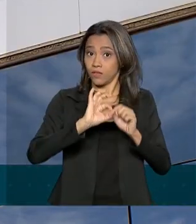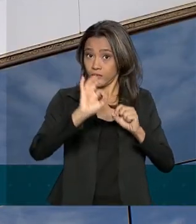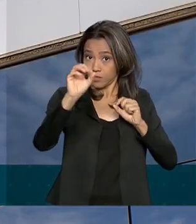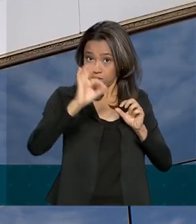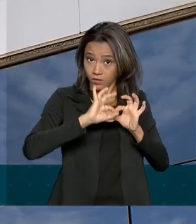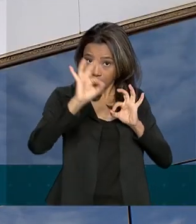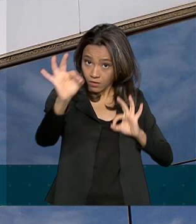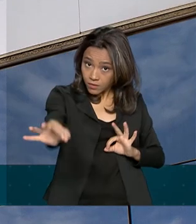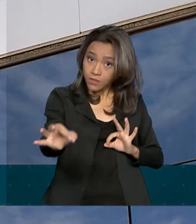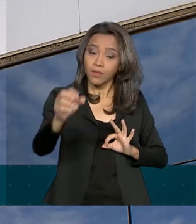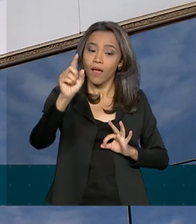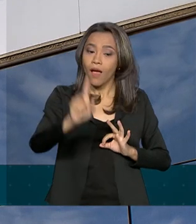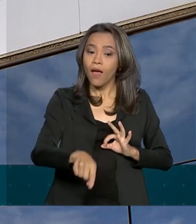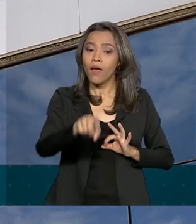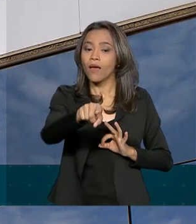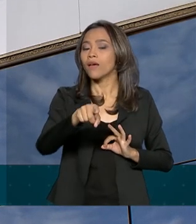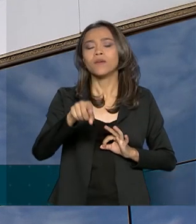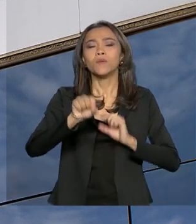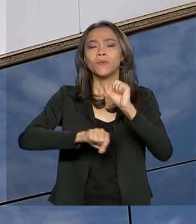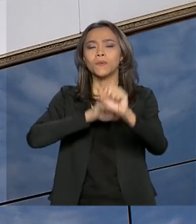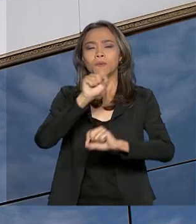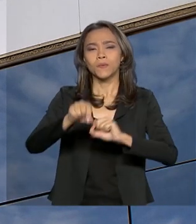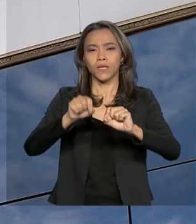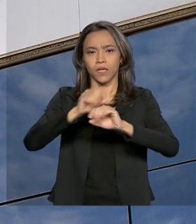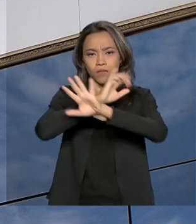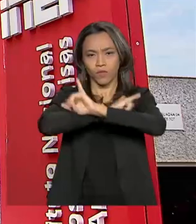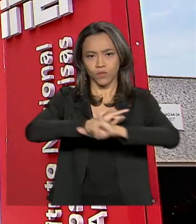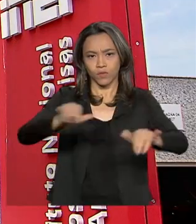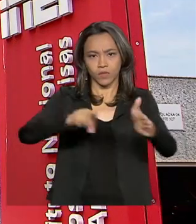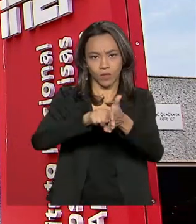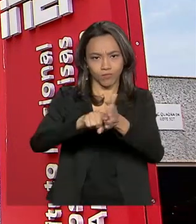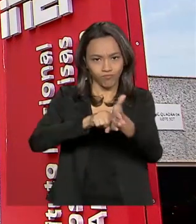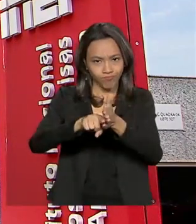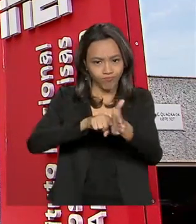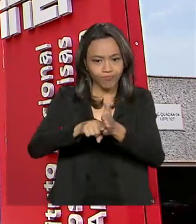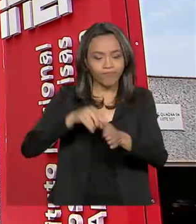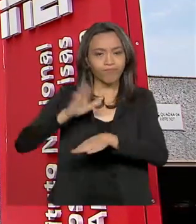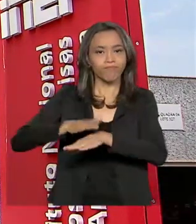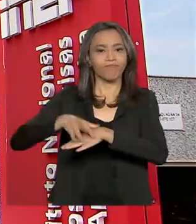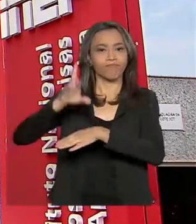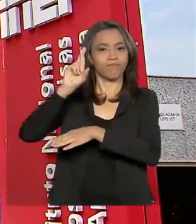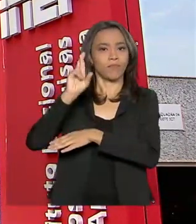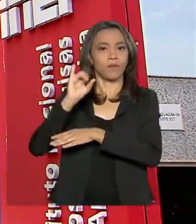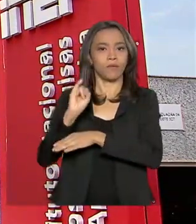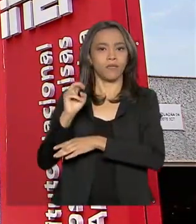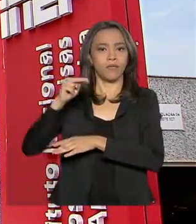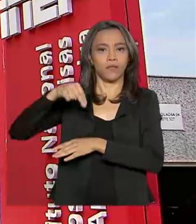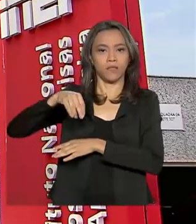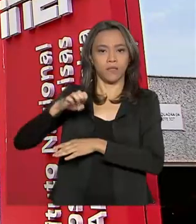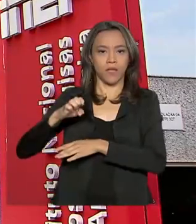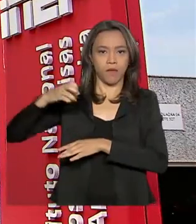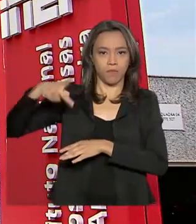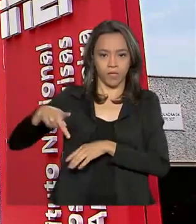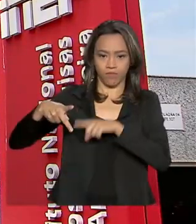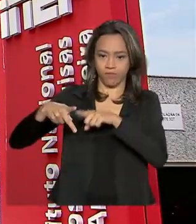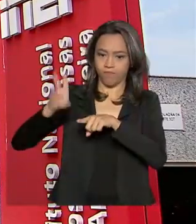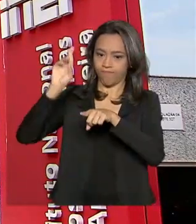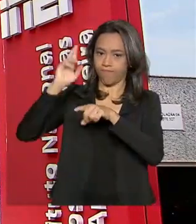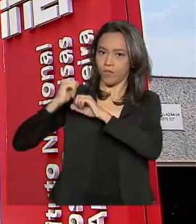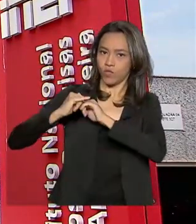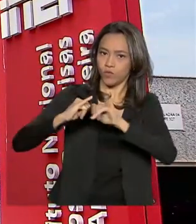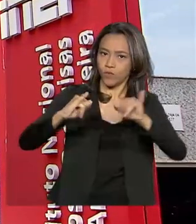destaque do Censo do Ensino Superior 2018, divulgado pelo INEP. A oferta de cursos nessa